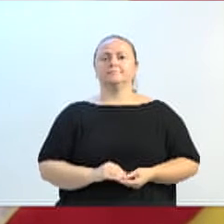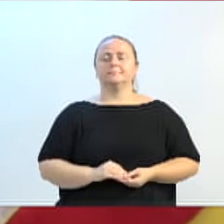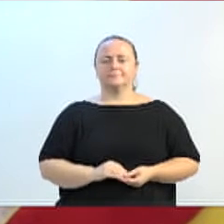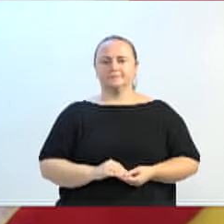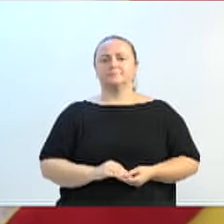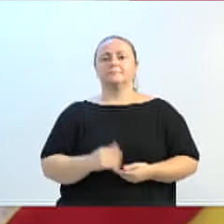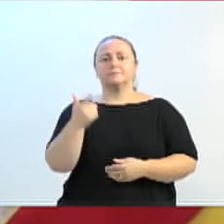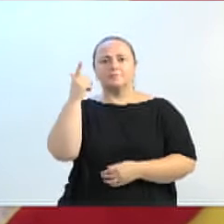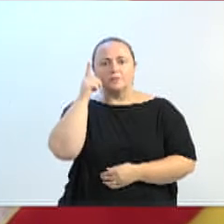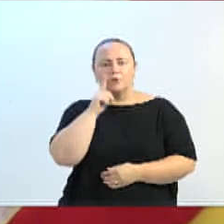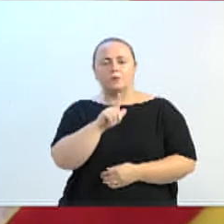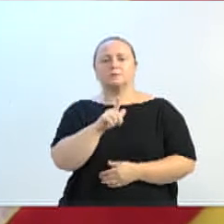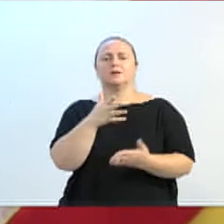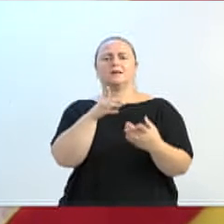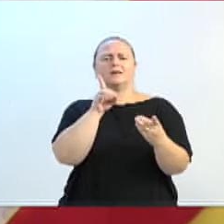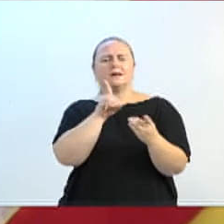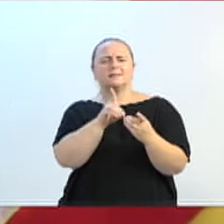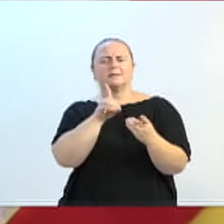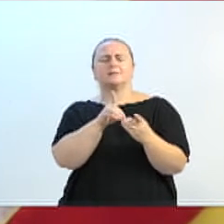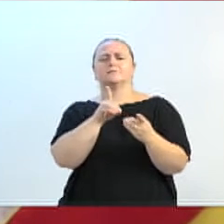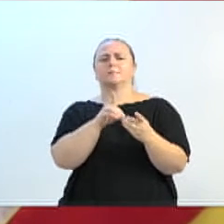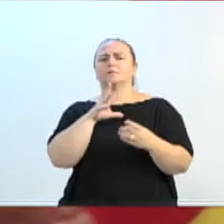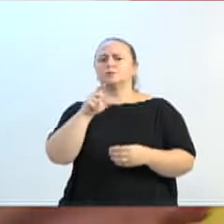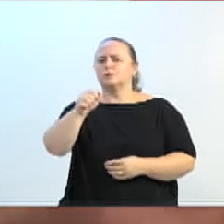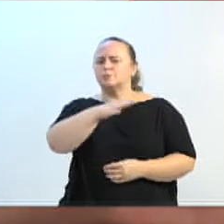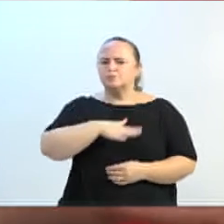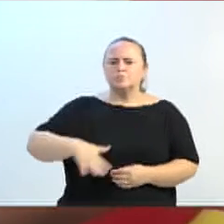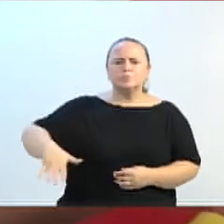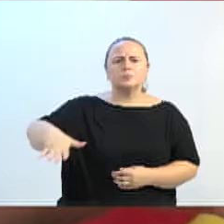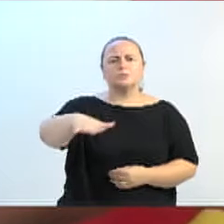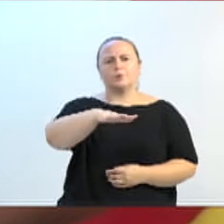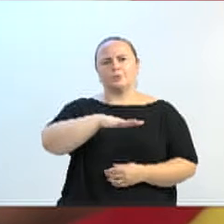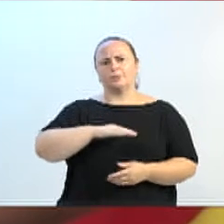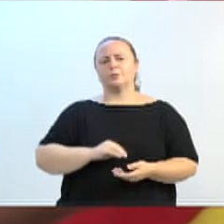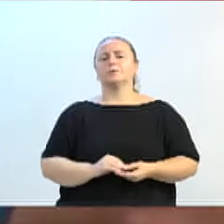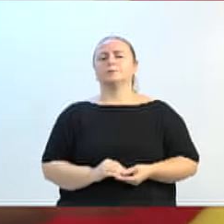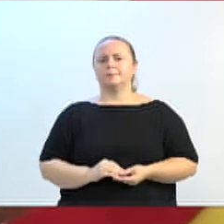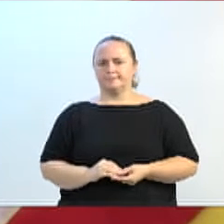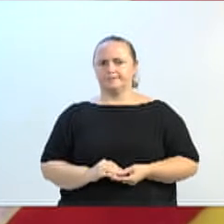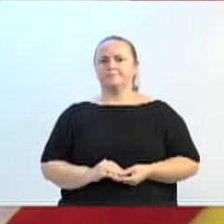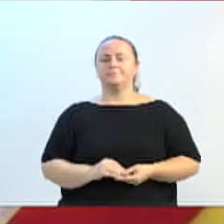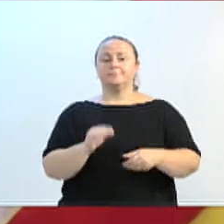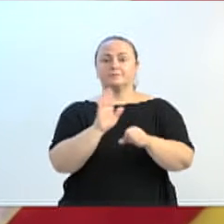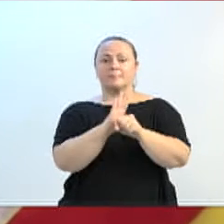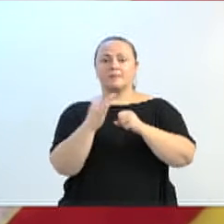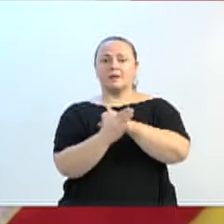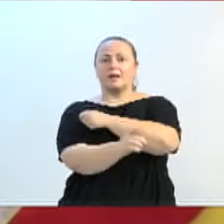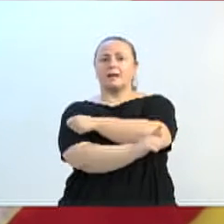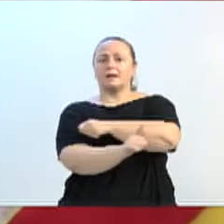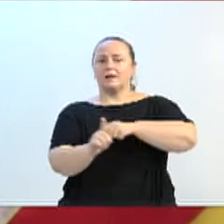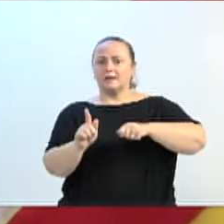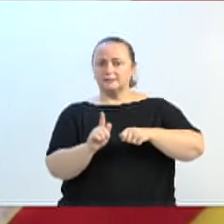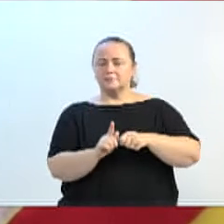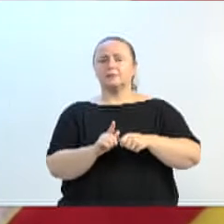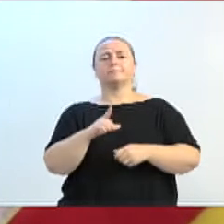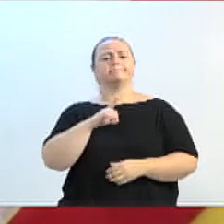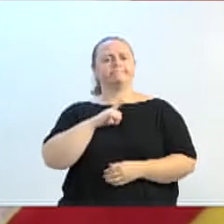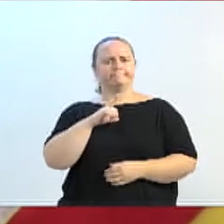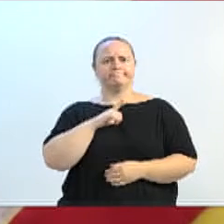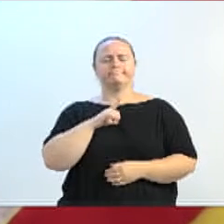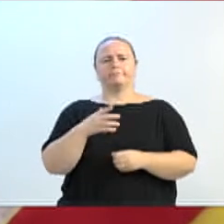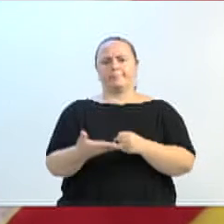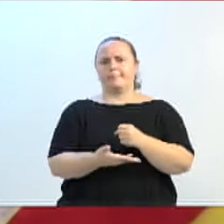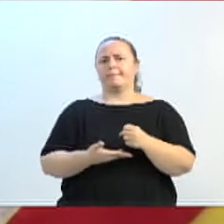atender a nossa, todas as nossas regiões, já vista que no bairro do Garcia já existe uma